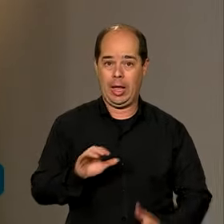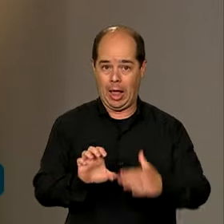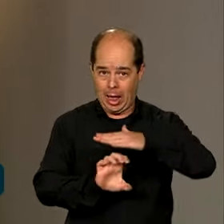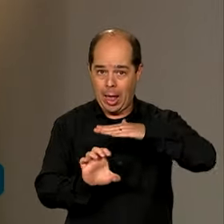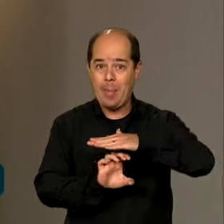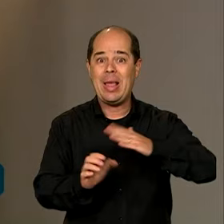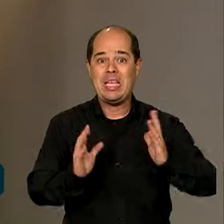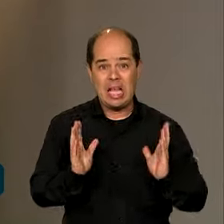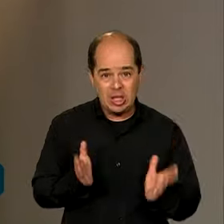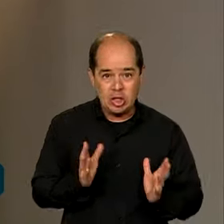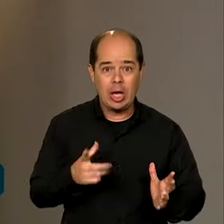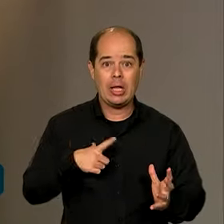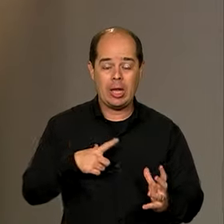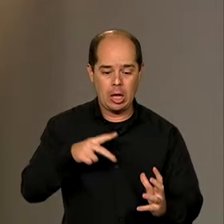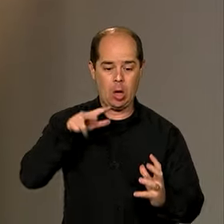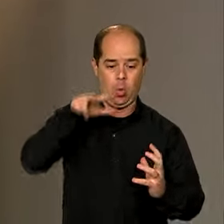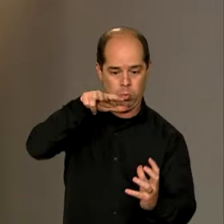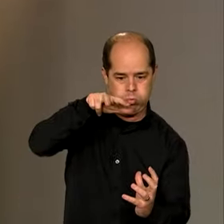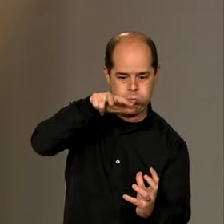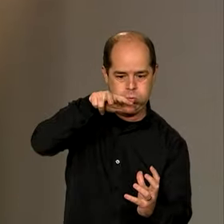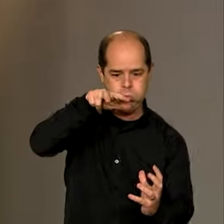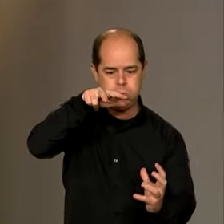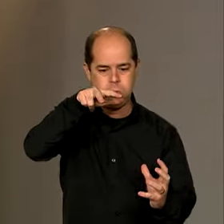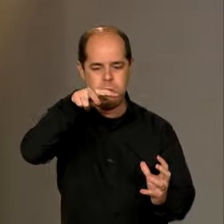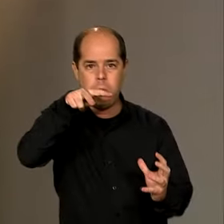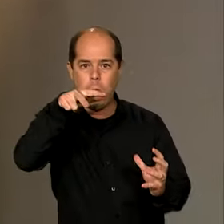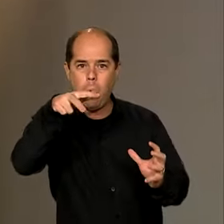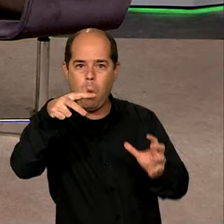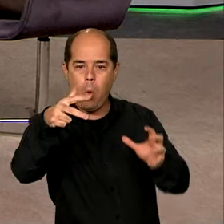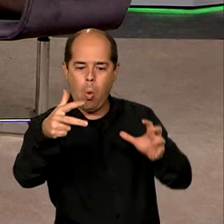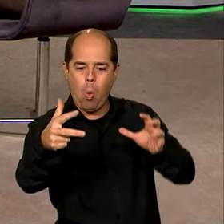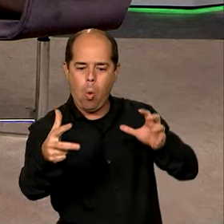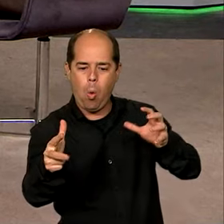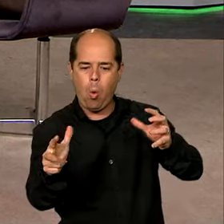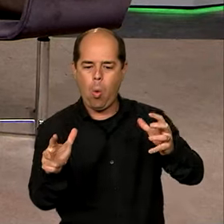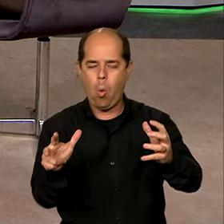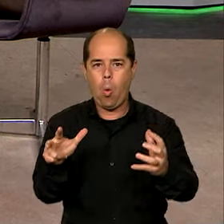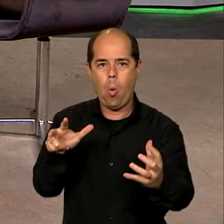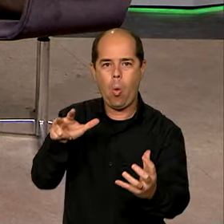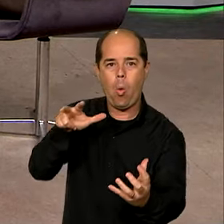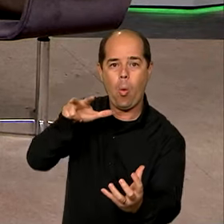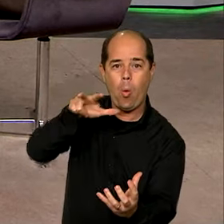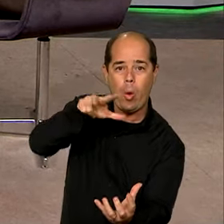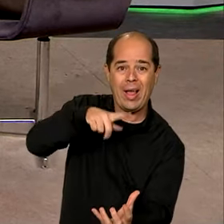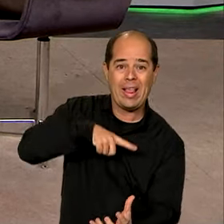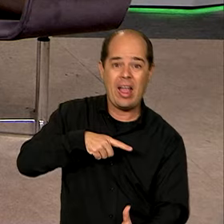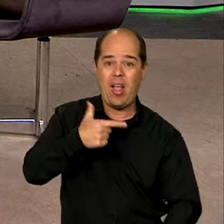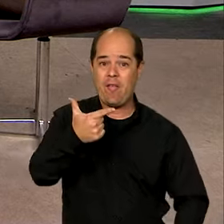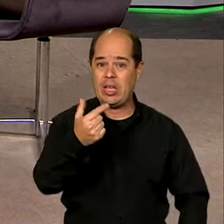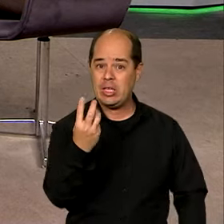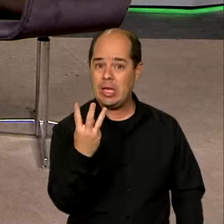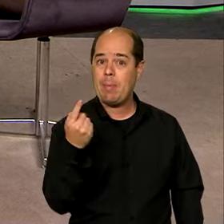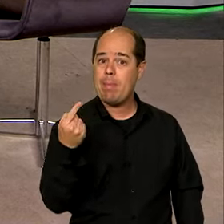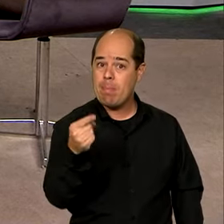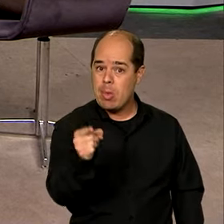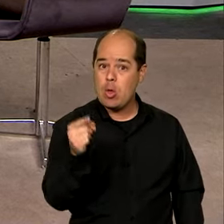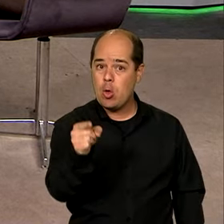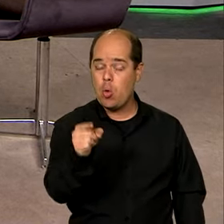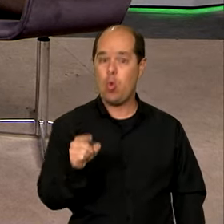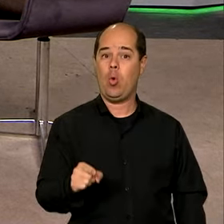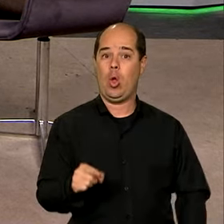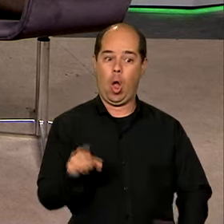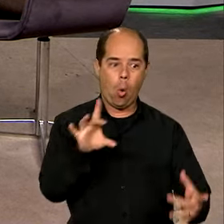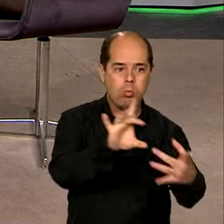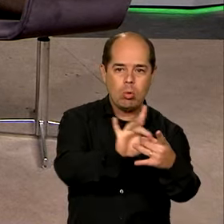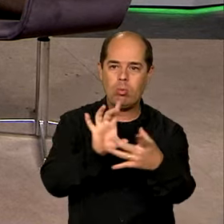no Brasil, né? Então, hoje a gente tem em torno de 23 mil pontos conectados no Brasil. Atende todo o